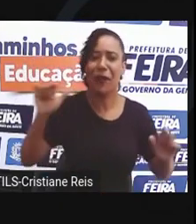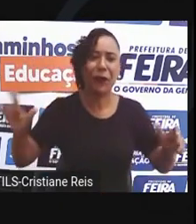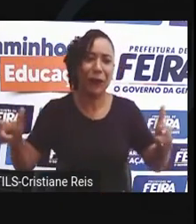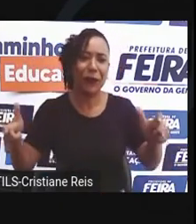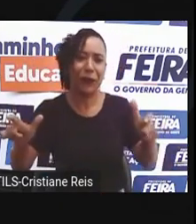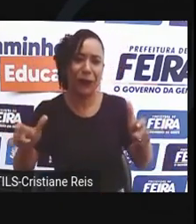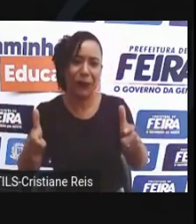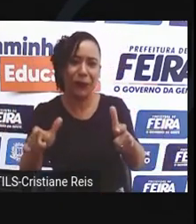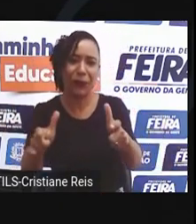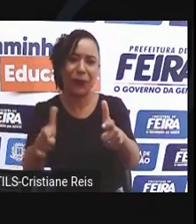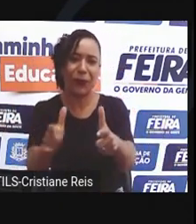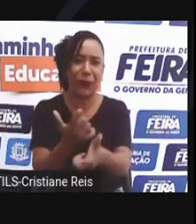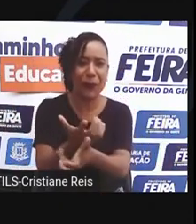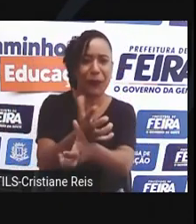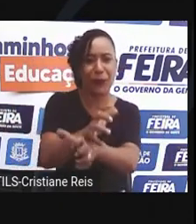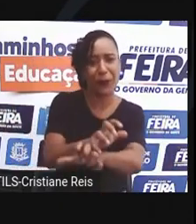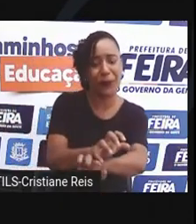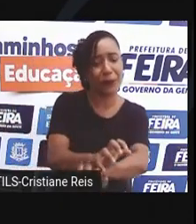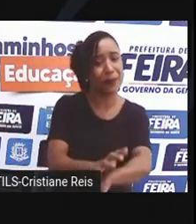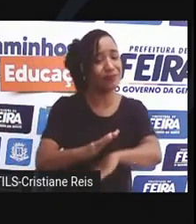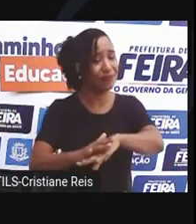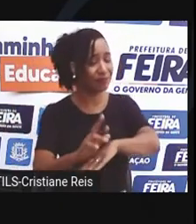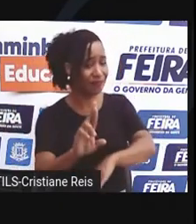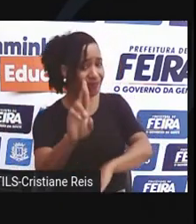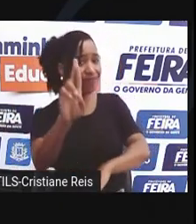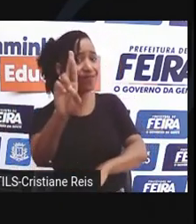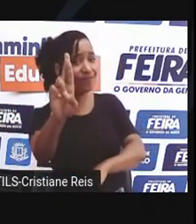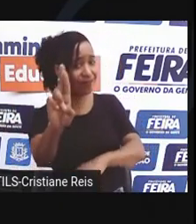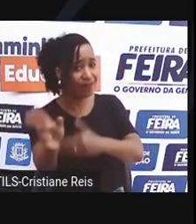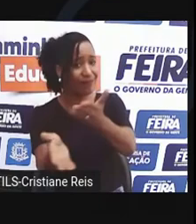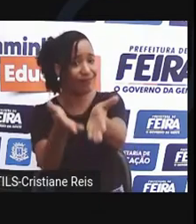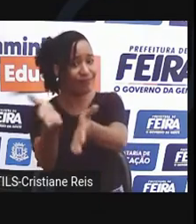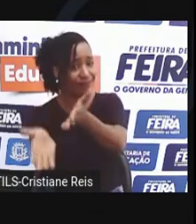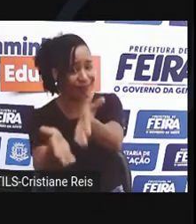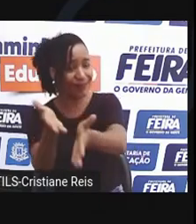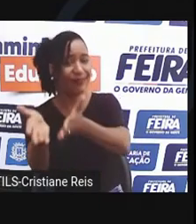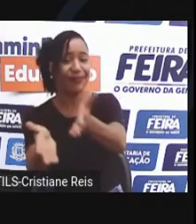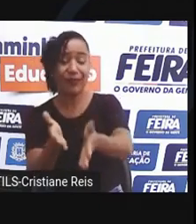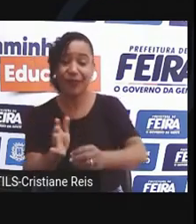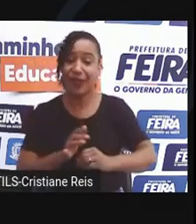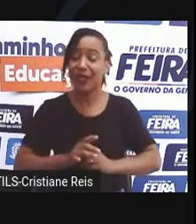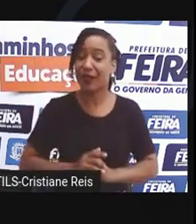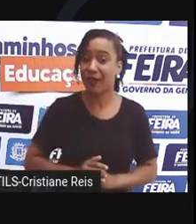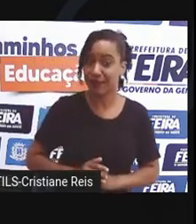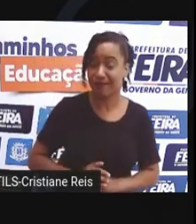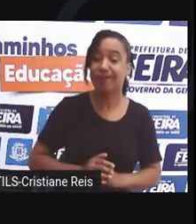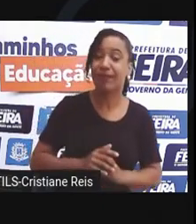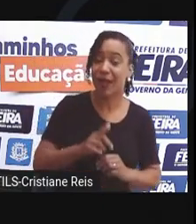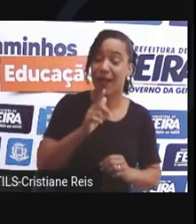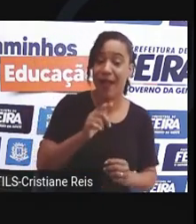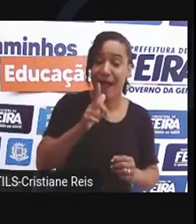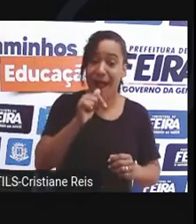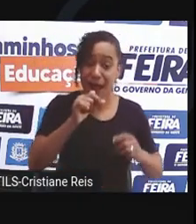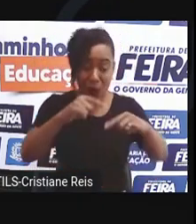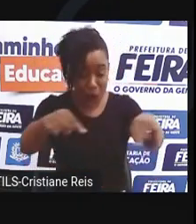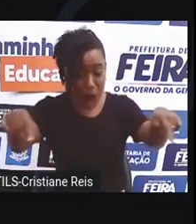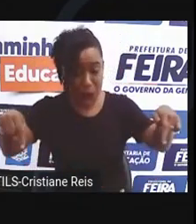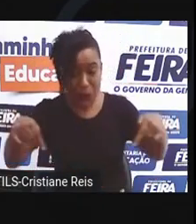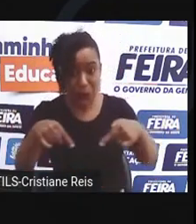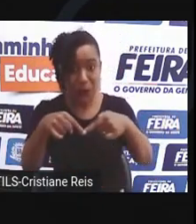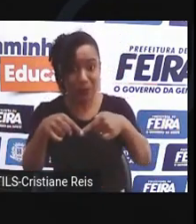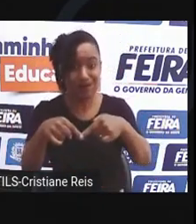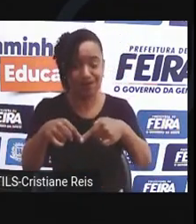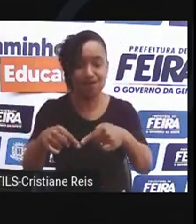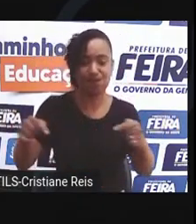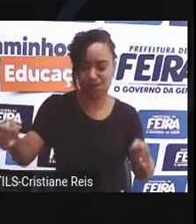você não quer cuidar As lagoas aterradas Em pró de